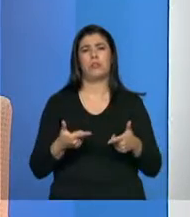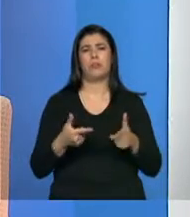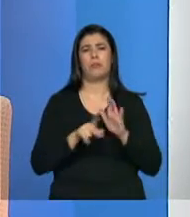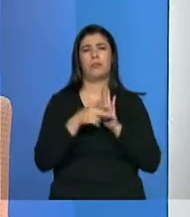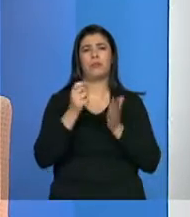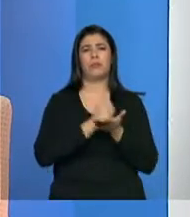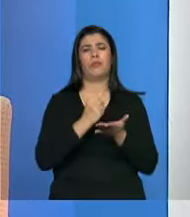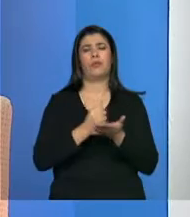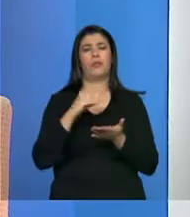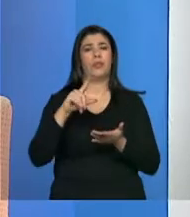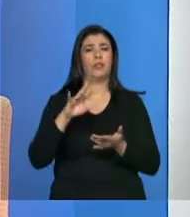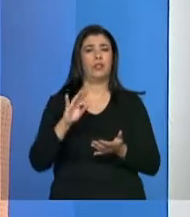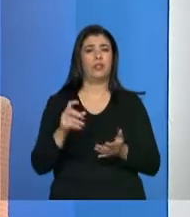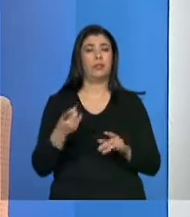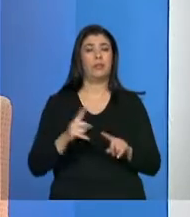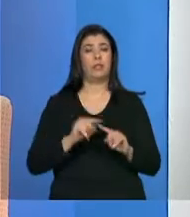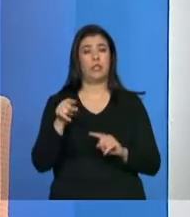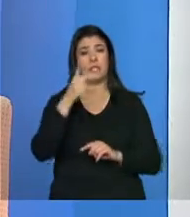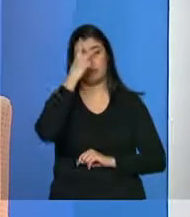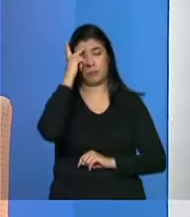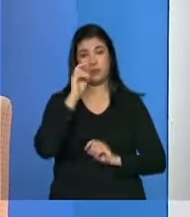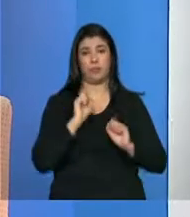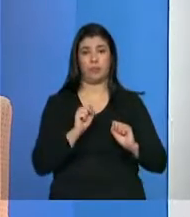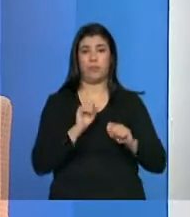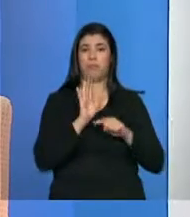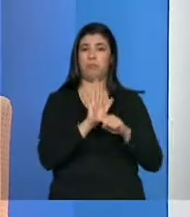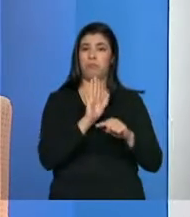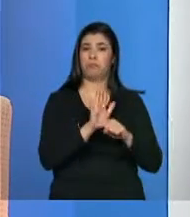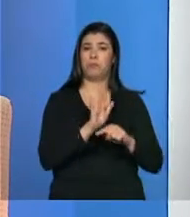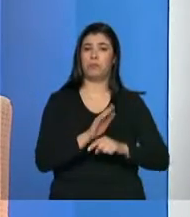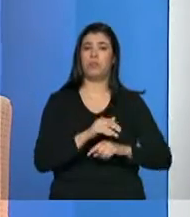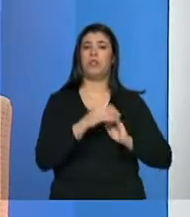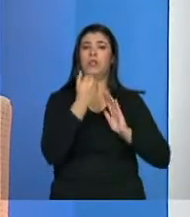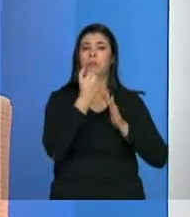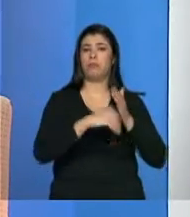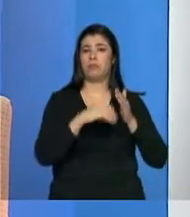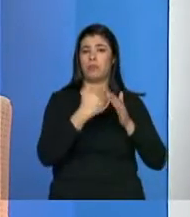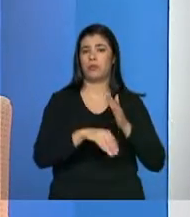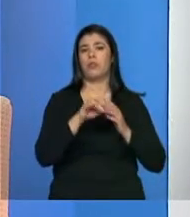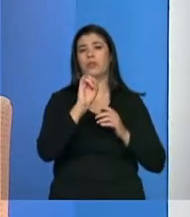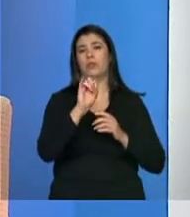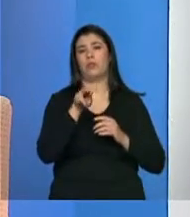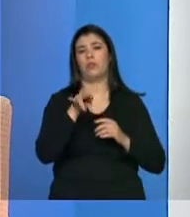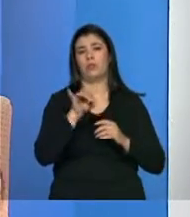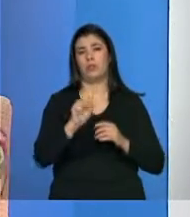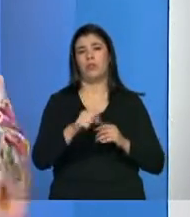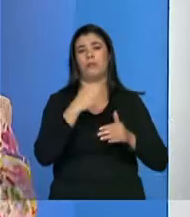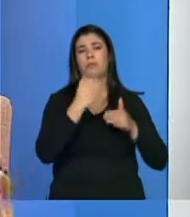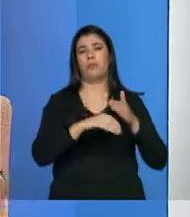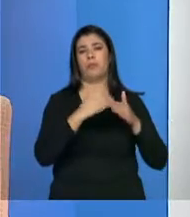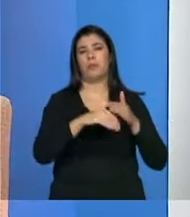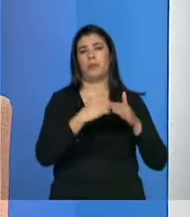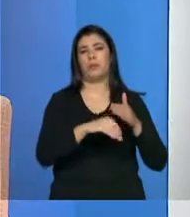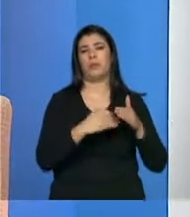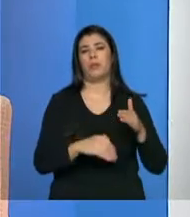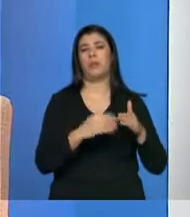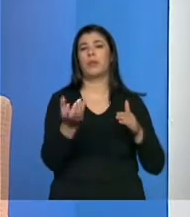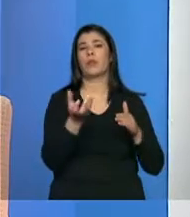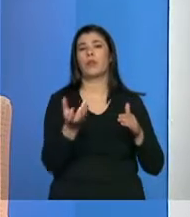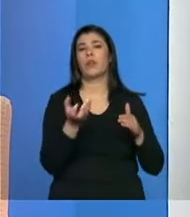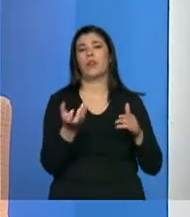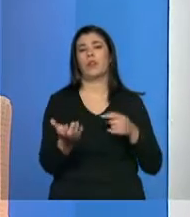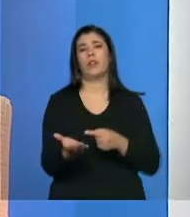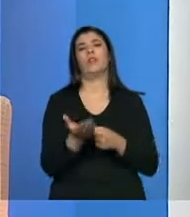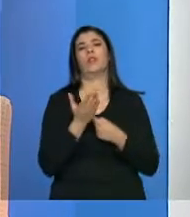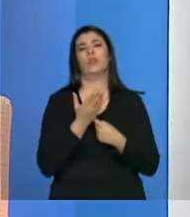Mas, de todo modo, essa pessoa, ela vai contribuindo, contribuindo, com desconto, ela contribui com desconto pro INSS. Quando ela vai querer um benefício,